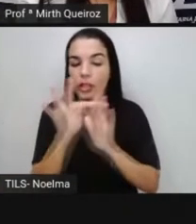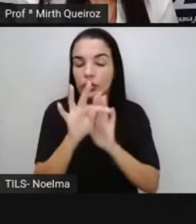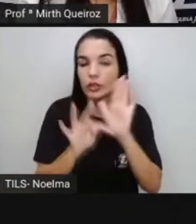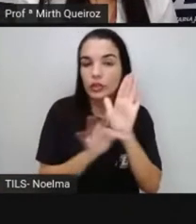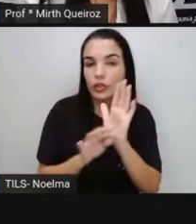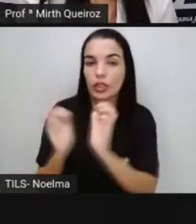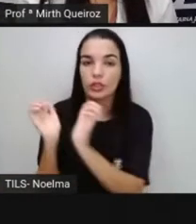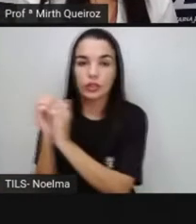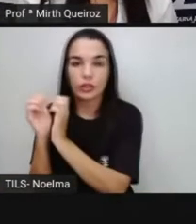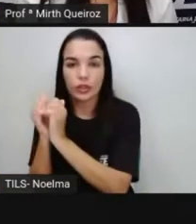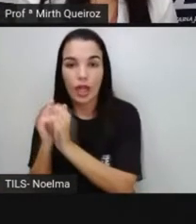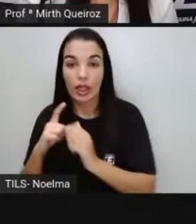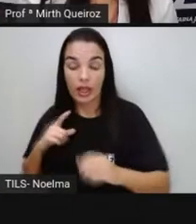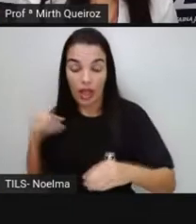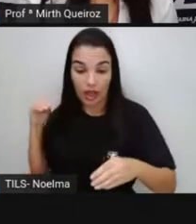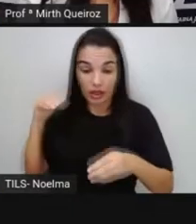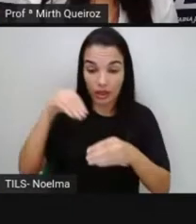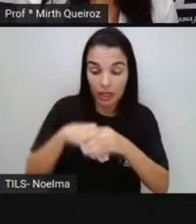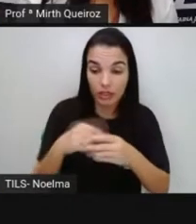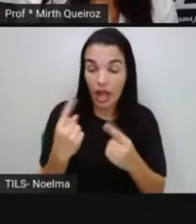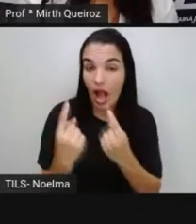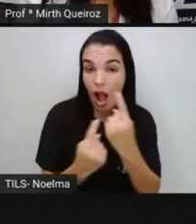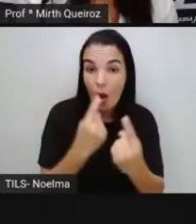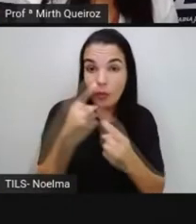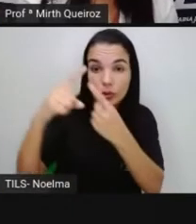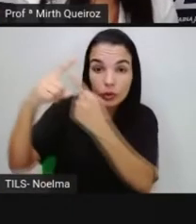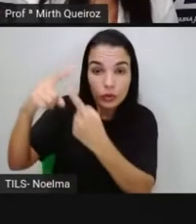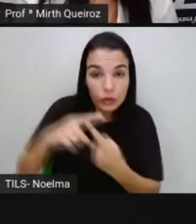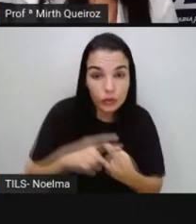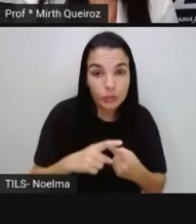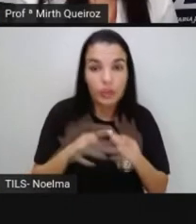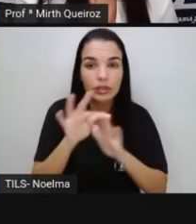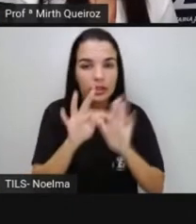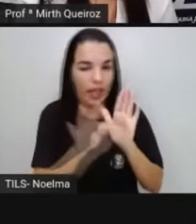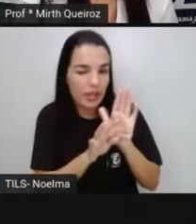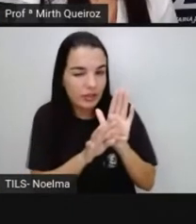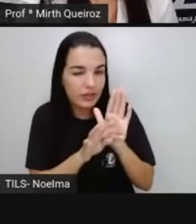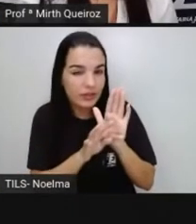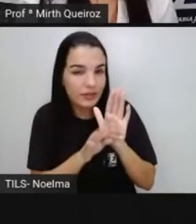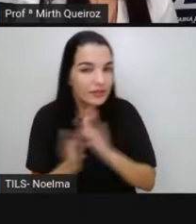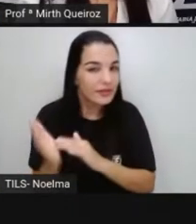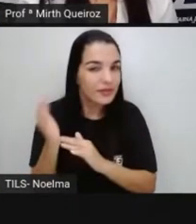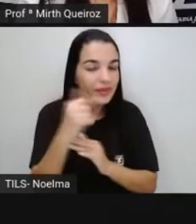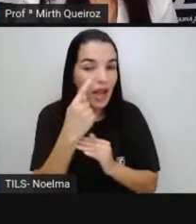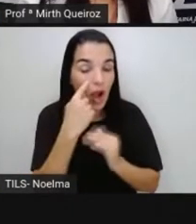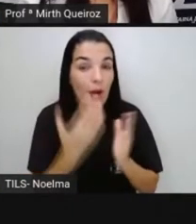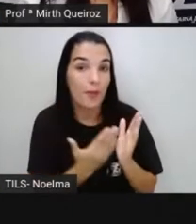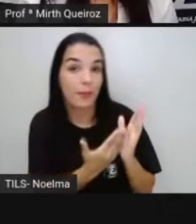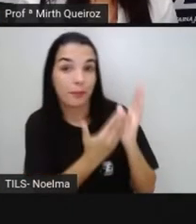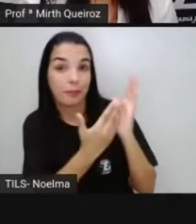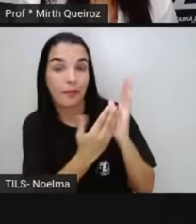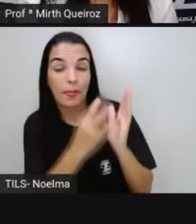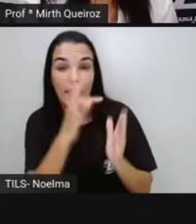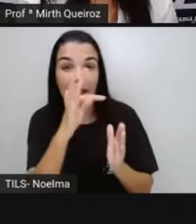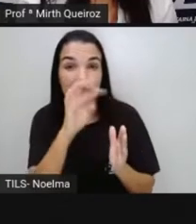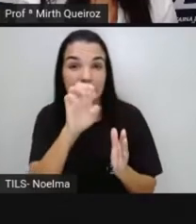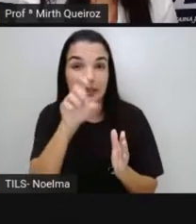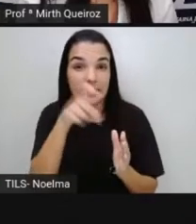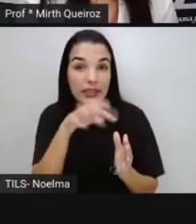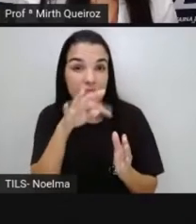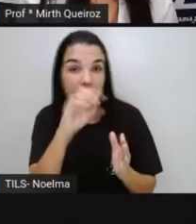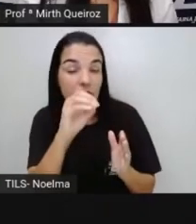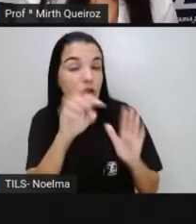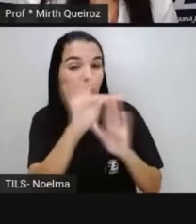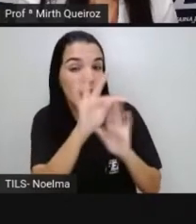textuais inseridos em alguns tipos de textos. Nós temos o texto narrativo.